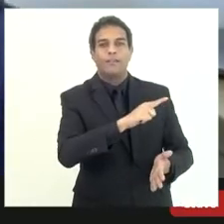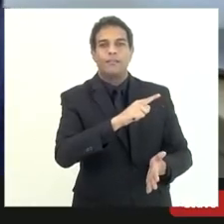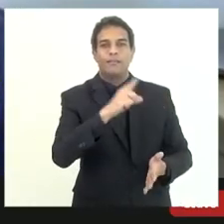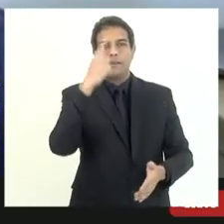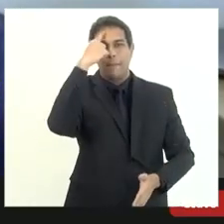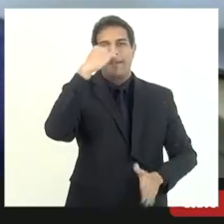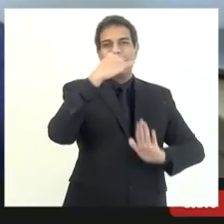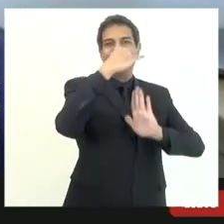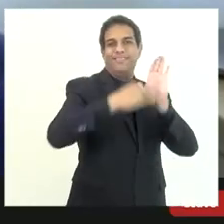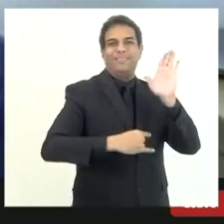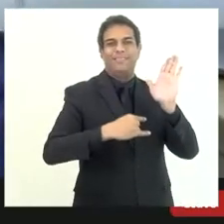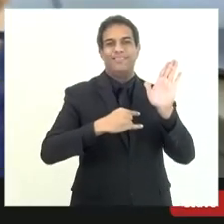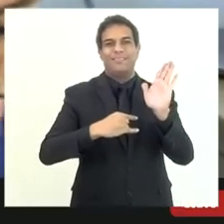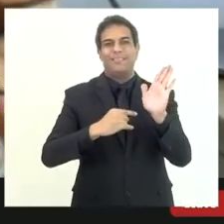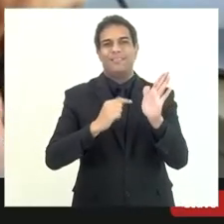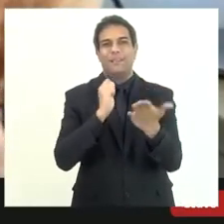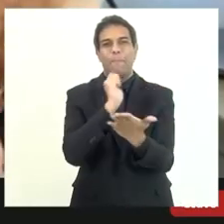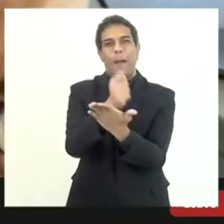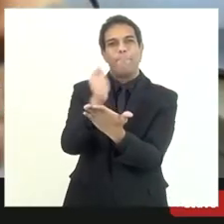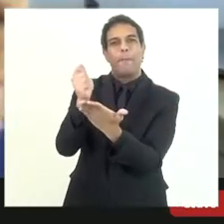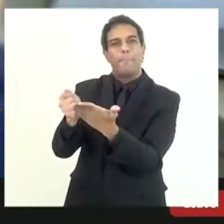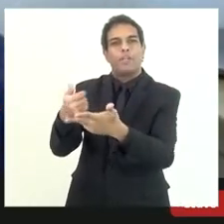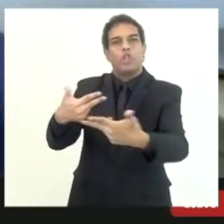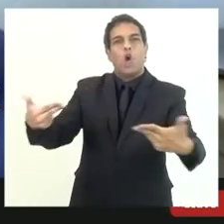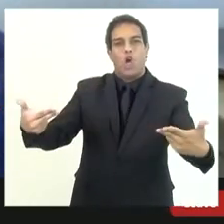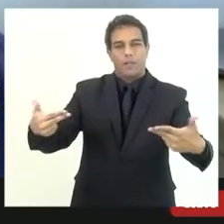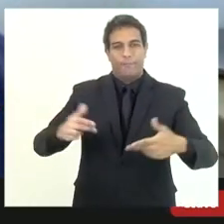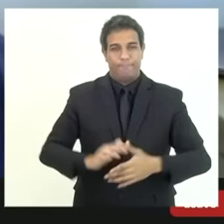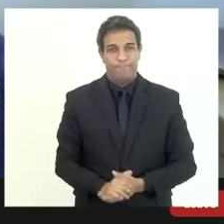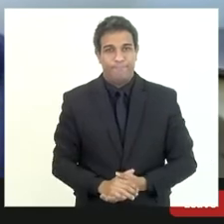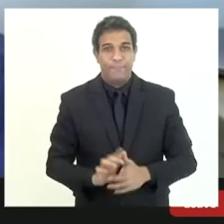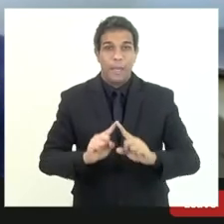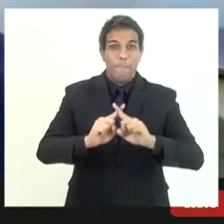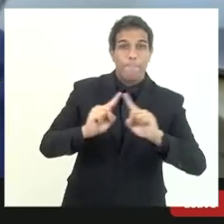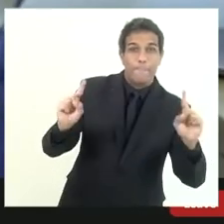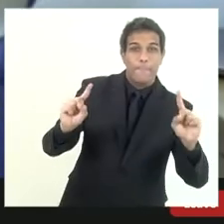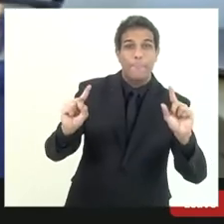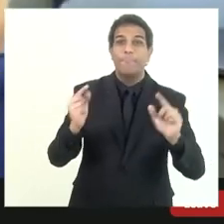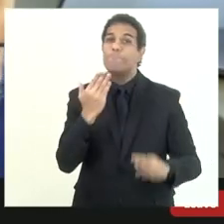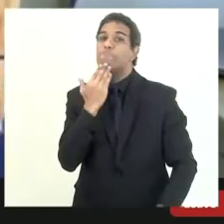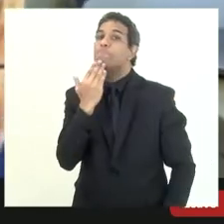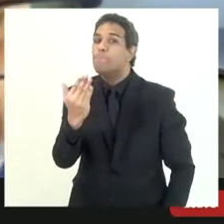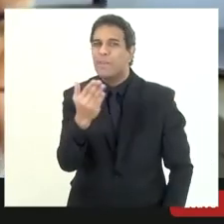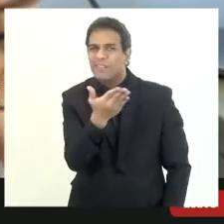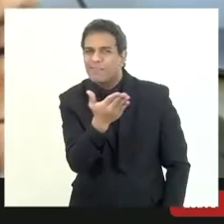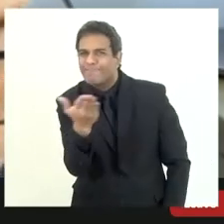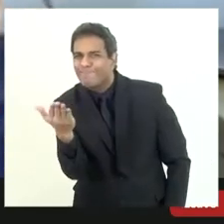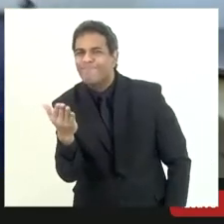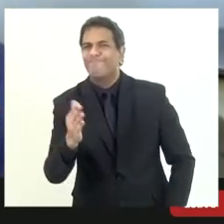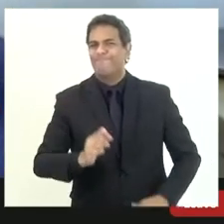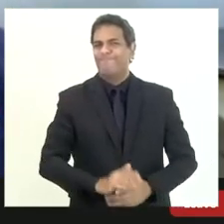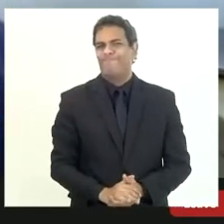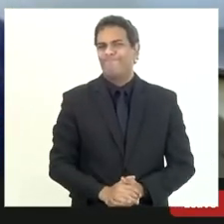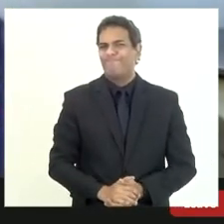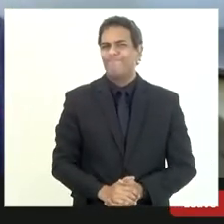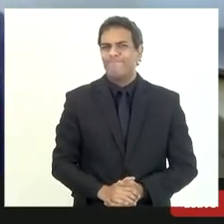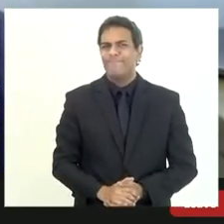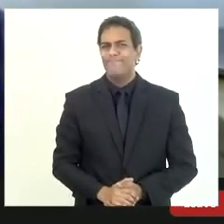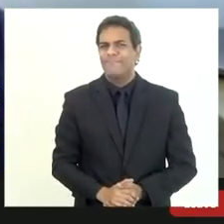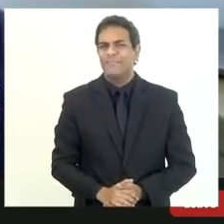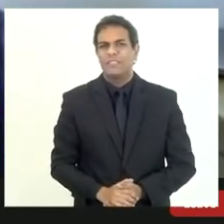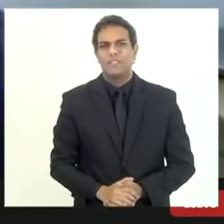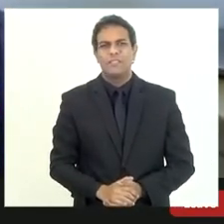sobre esse ponto mas eu queria pedir um esforço das